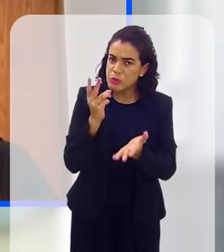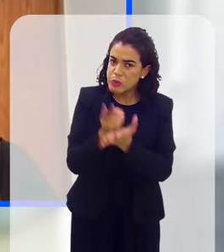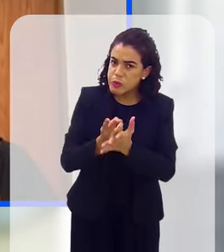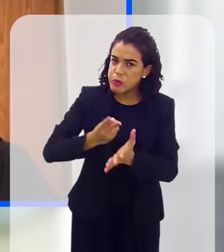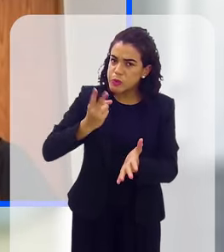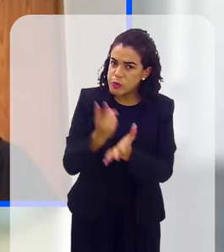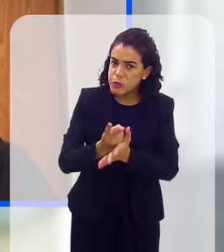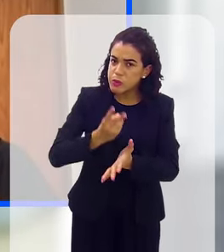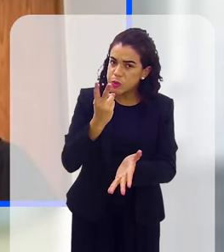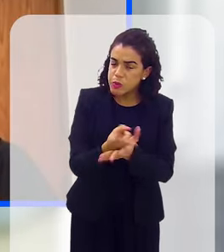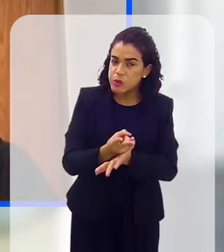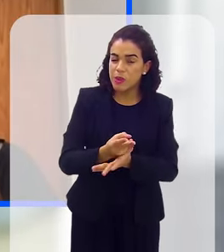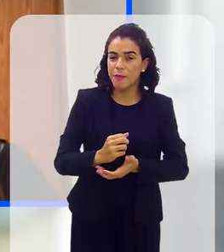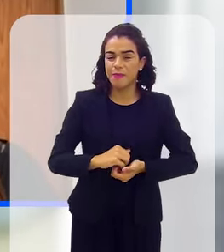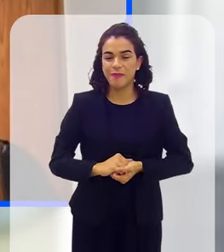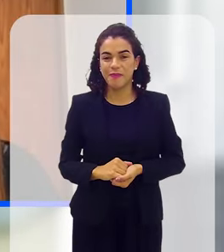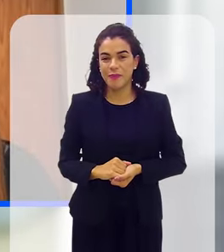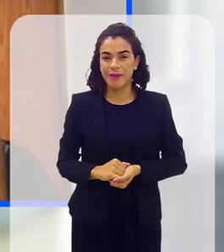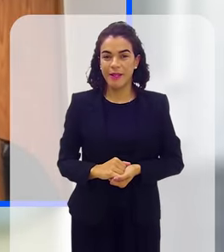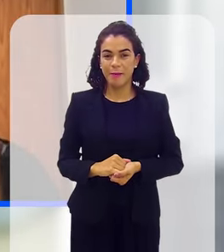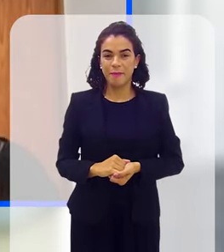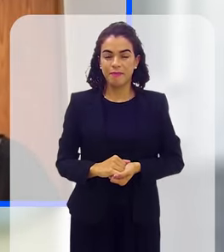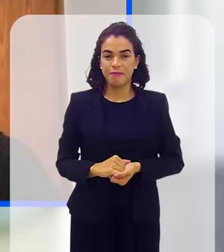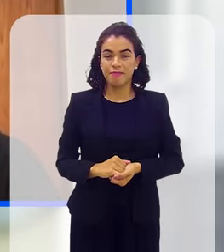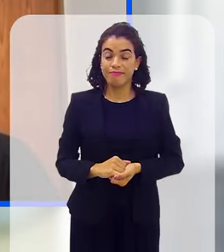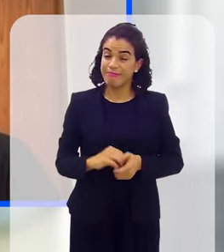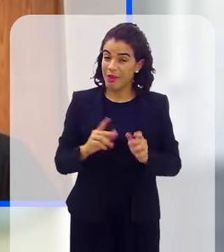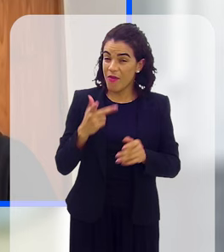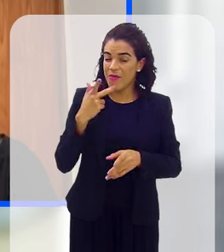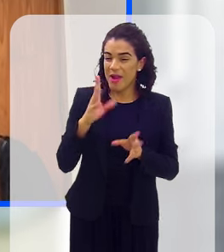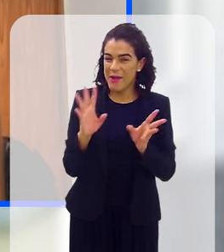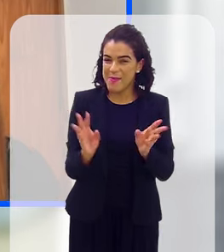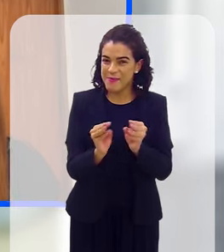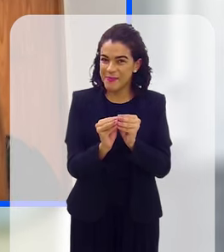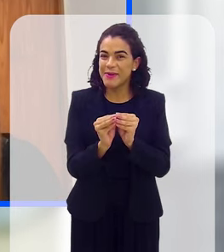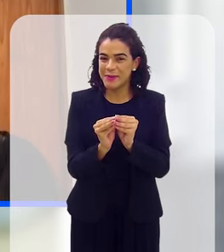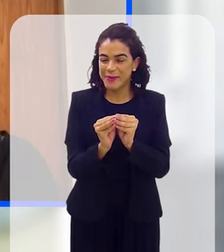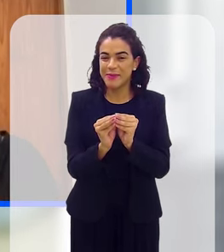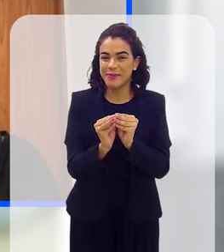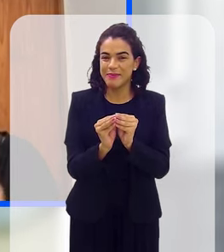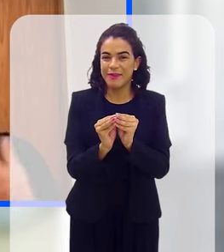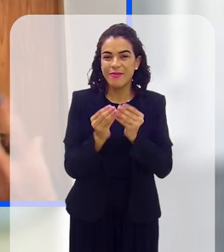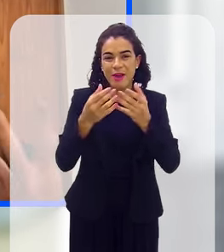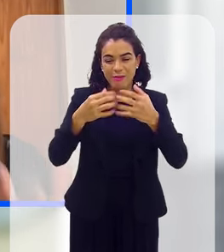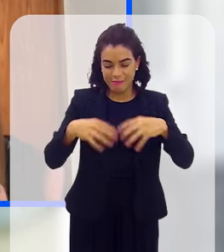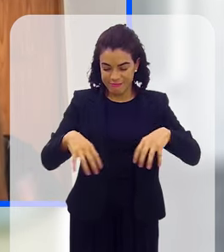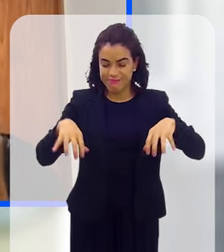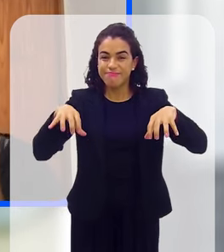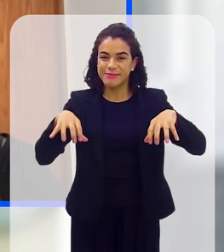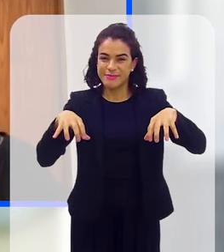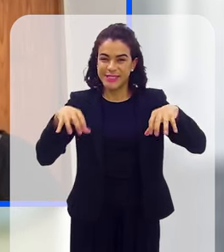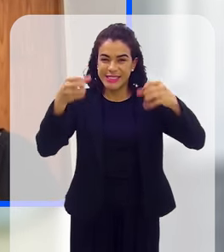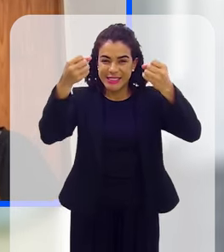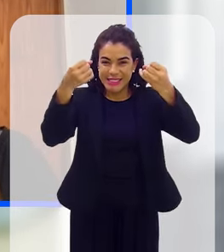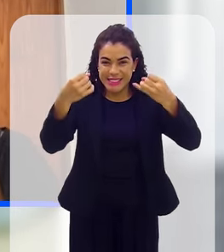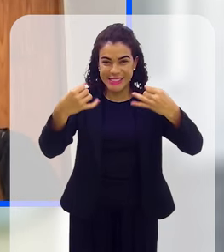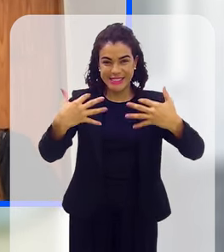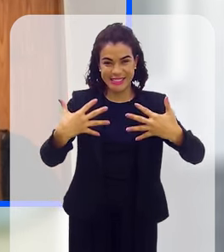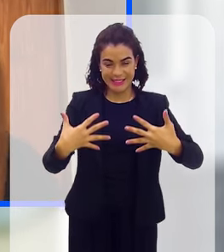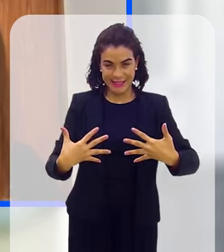de se fazer presente, né, Márcia? Vamos falar um pouquinho, então, dividir um pouco, dissecar o problema